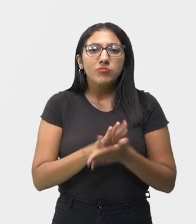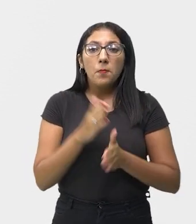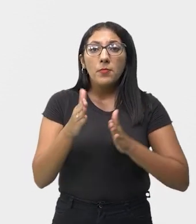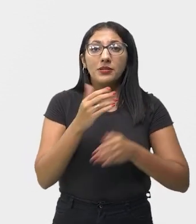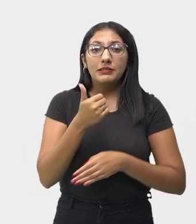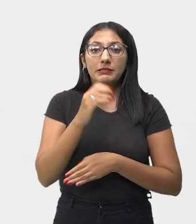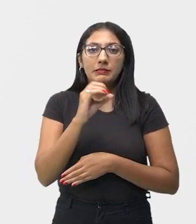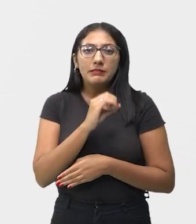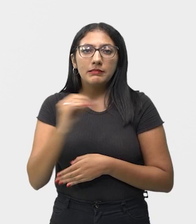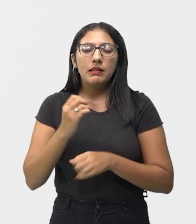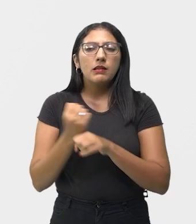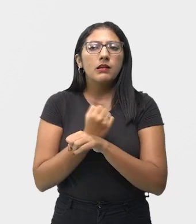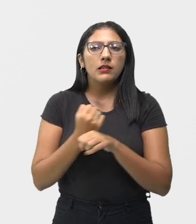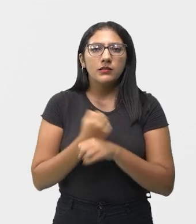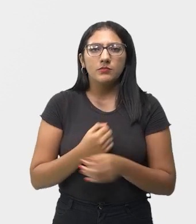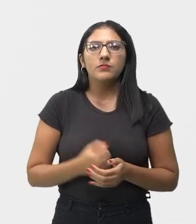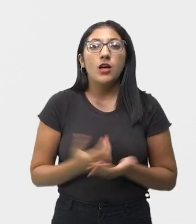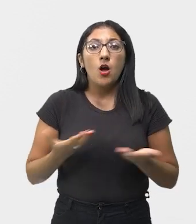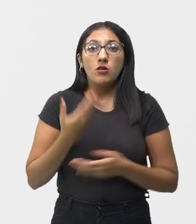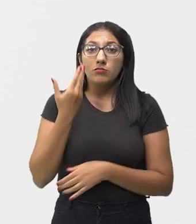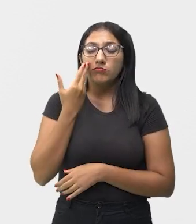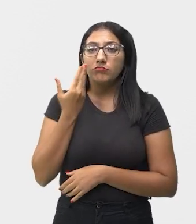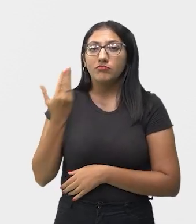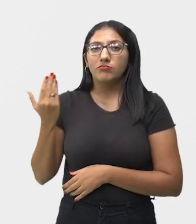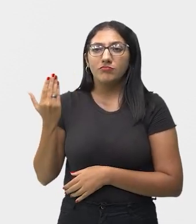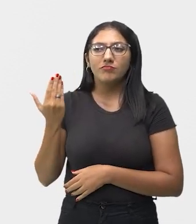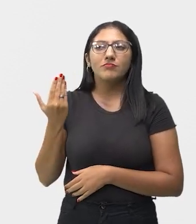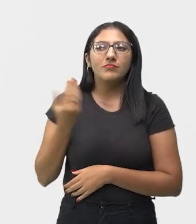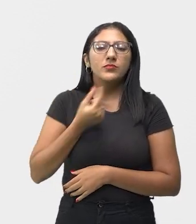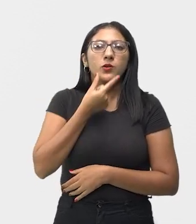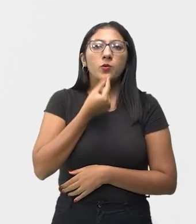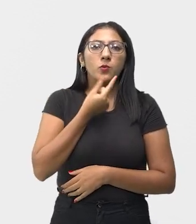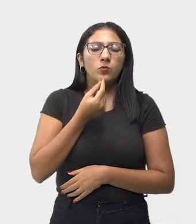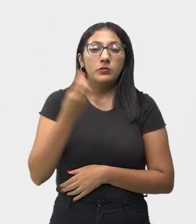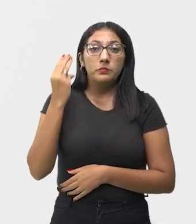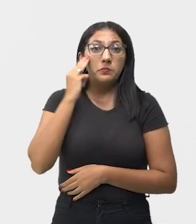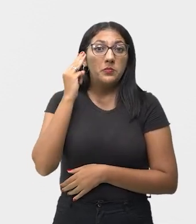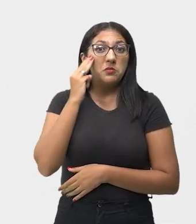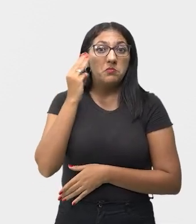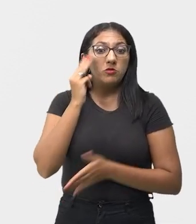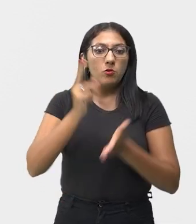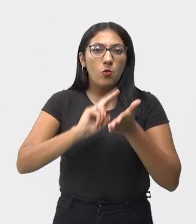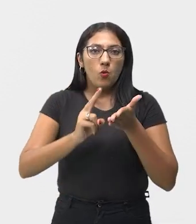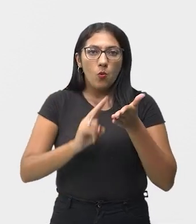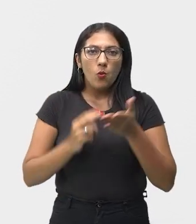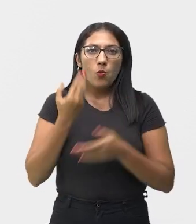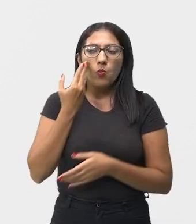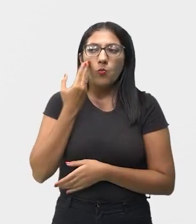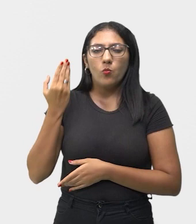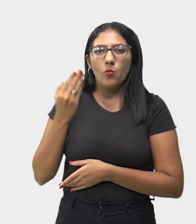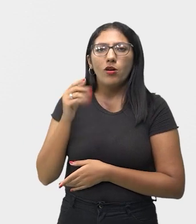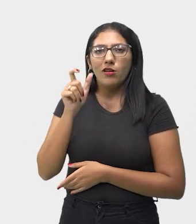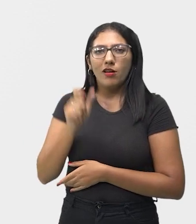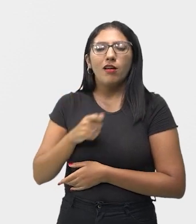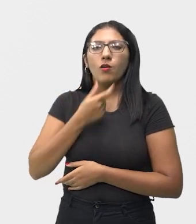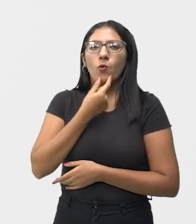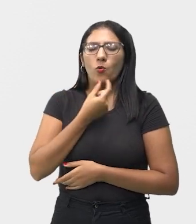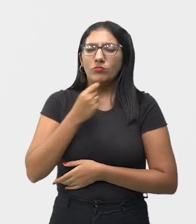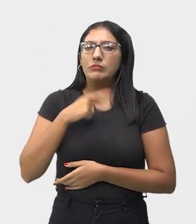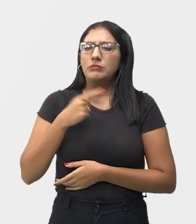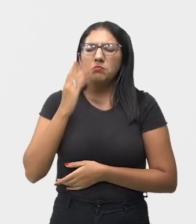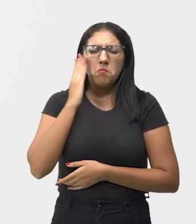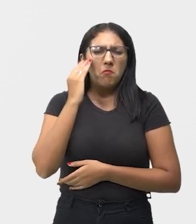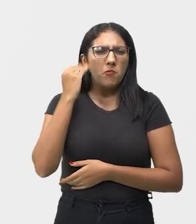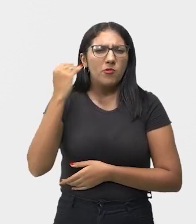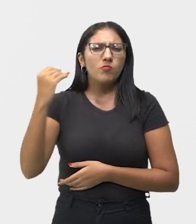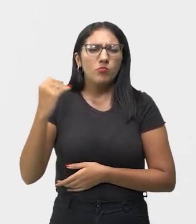justamente, uma imagem dele de Sebastián Bach. Vocês guardem esse nome, as músicas dele são muito